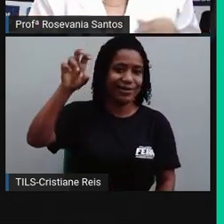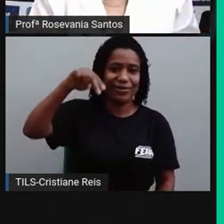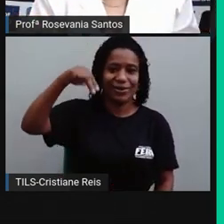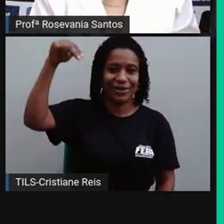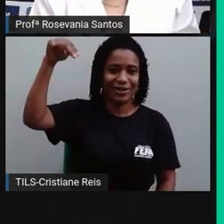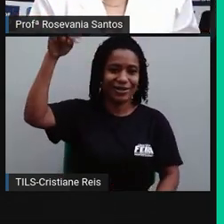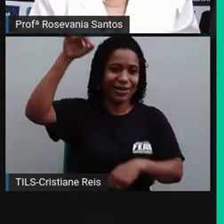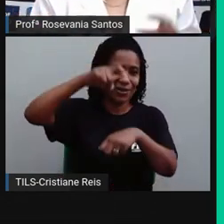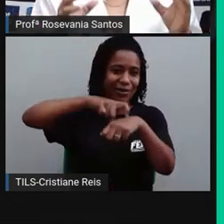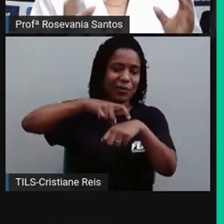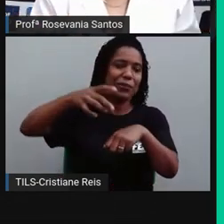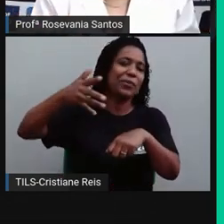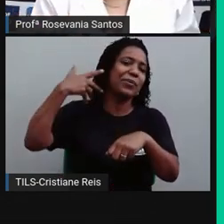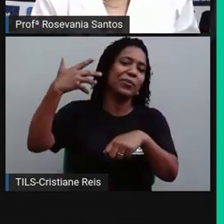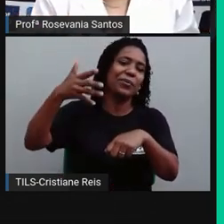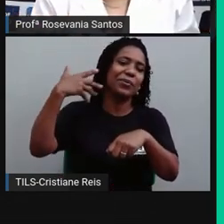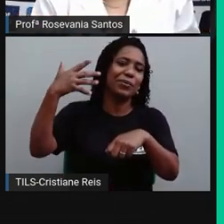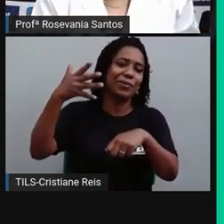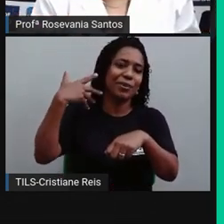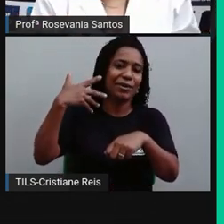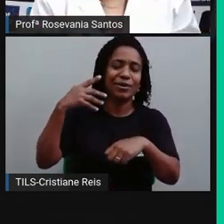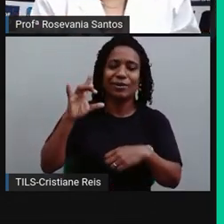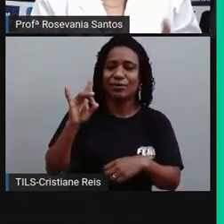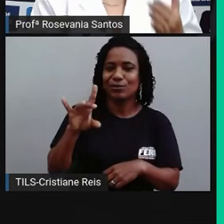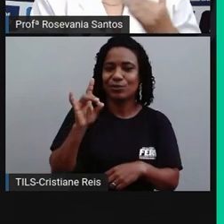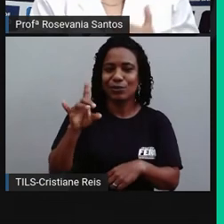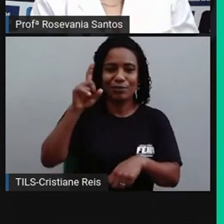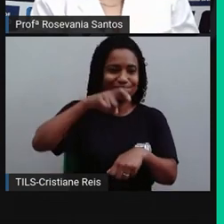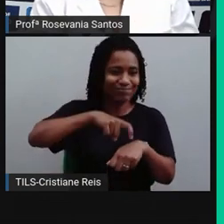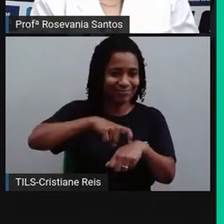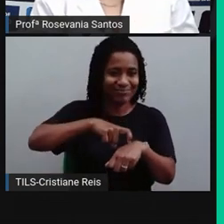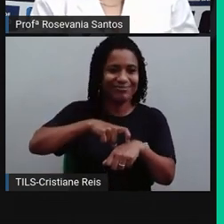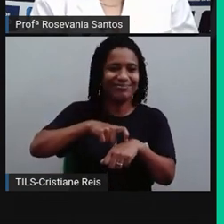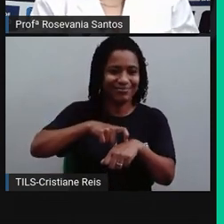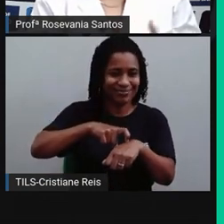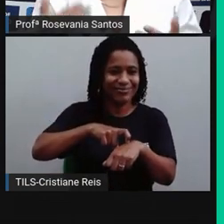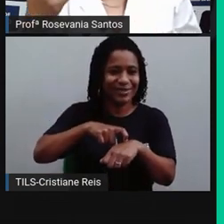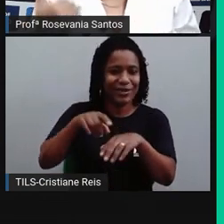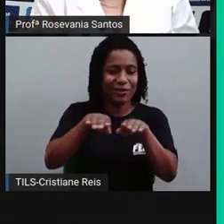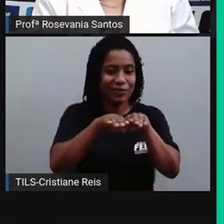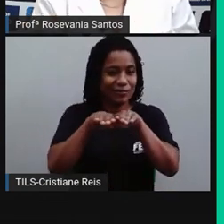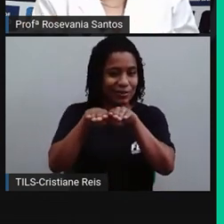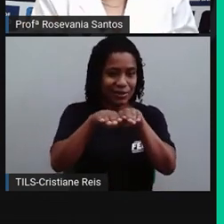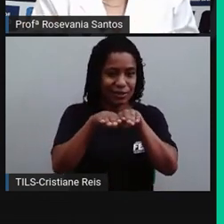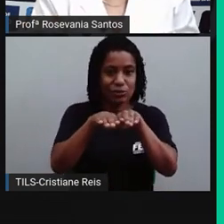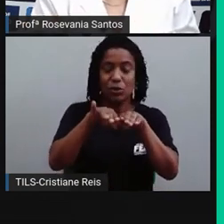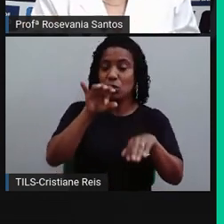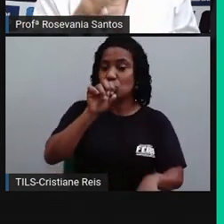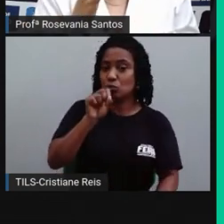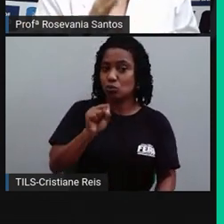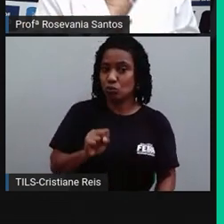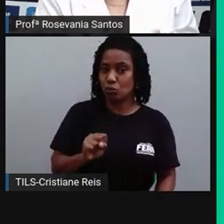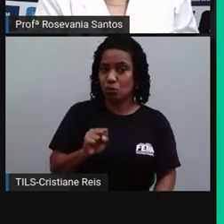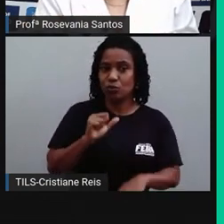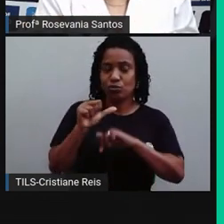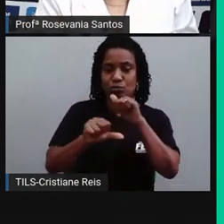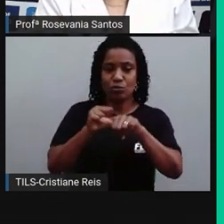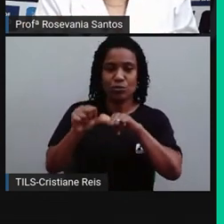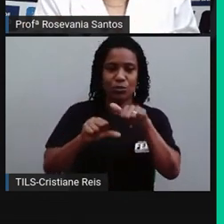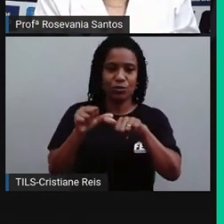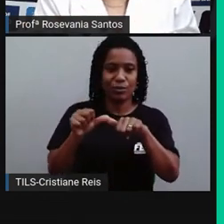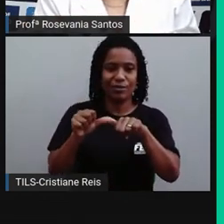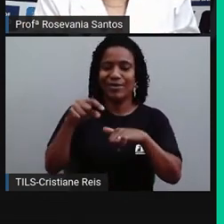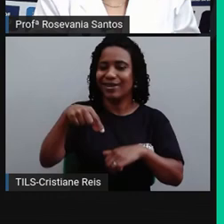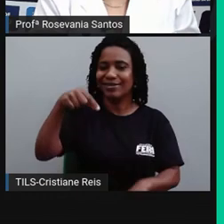mas atualmente no Brasil a gente só observa o fluxo horário nas regiões mais ao sul, né. Então, para as